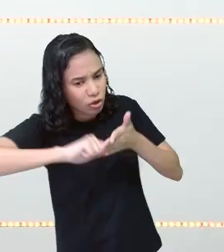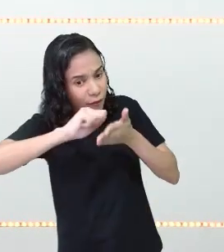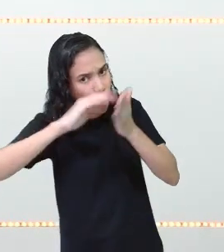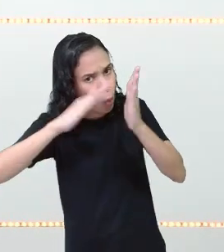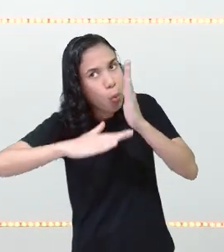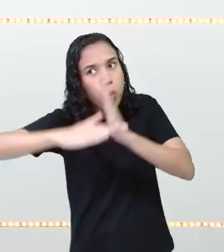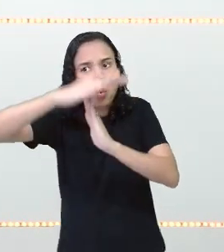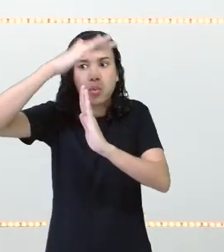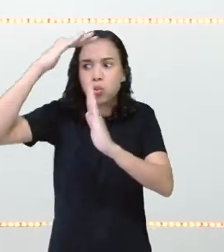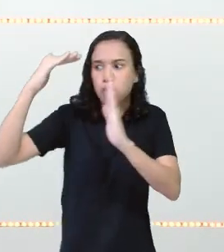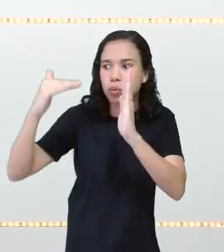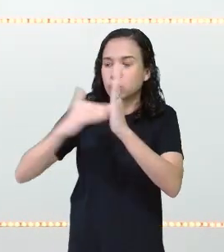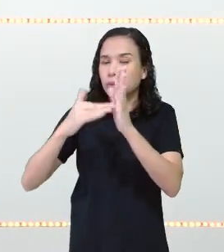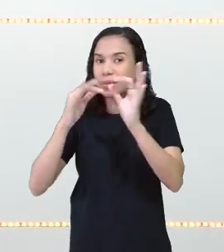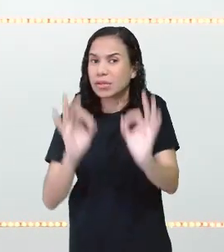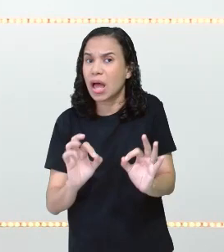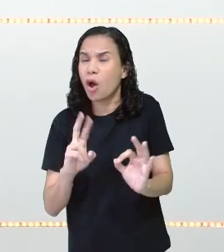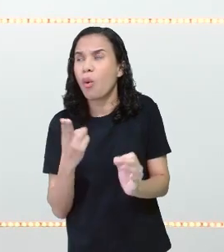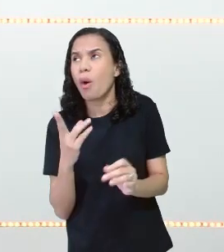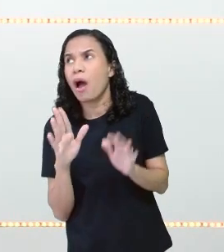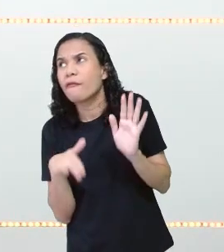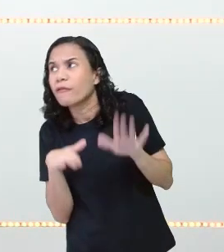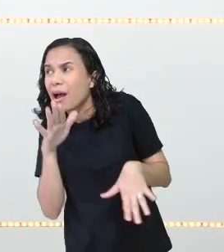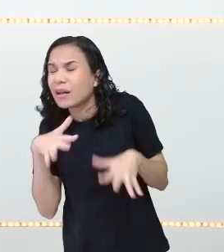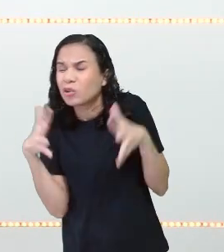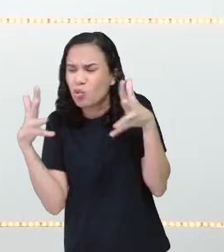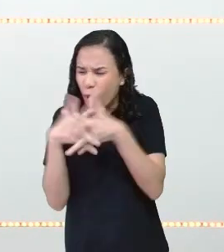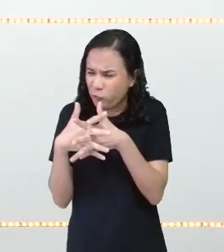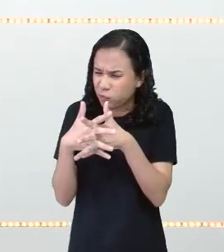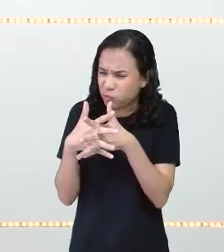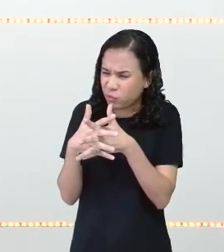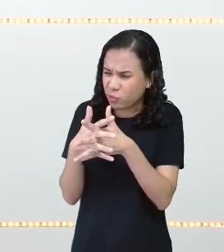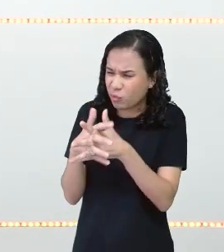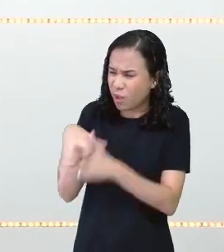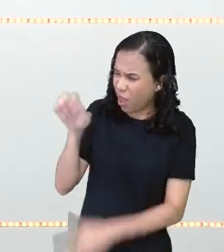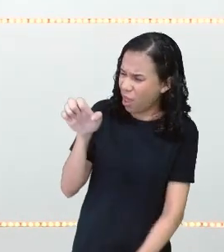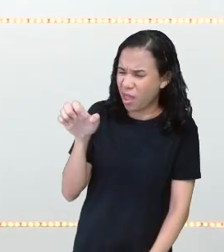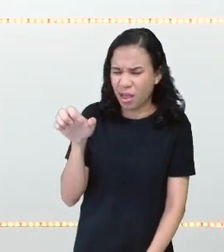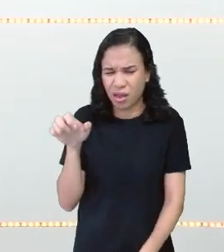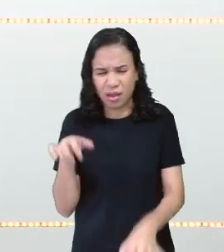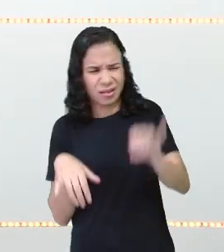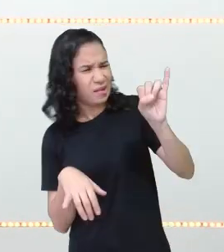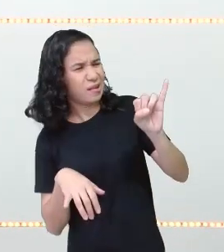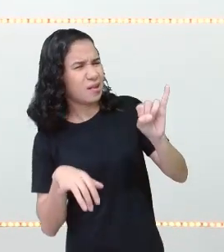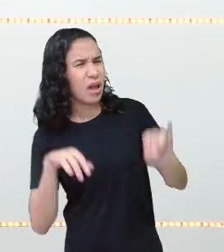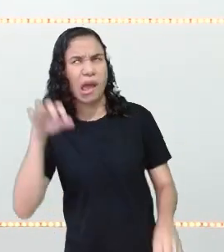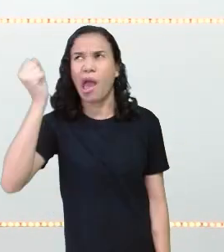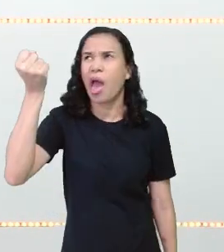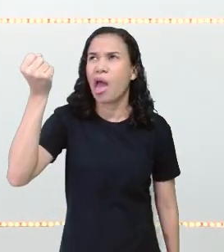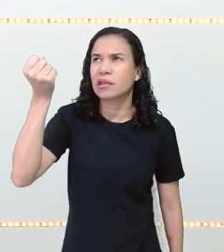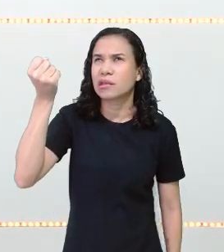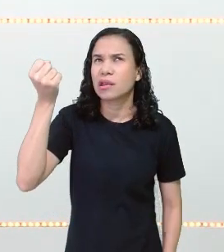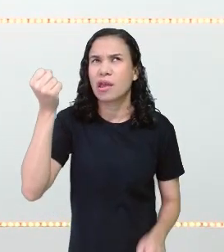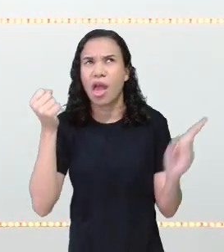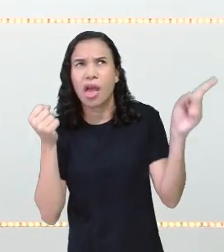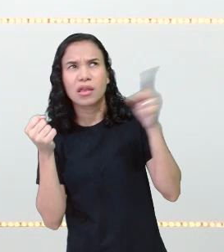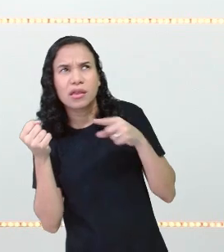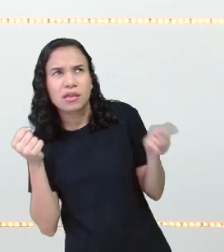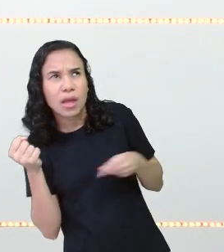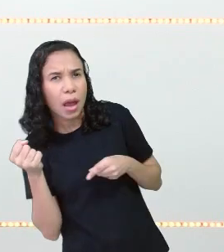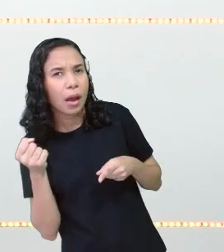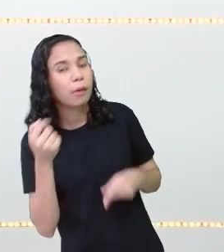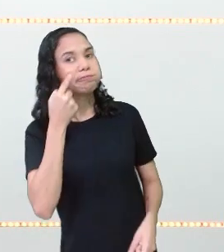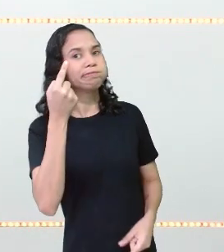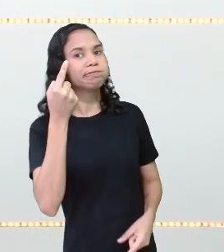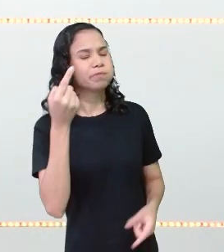certinho ou você às vezes confunde? Será que é com E? Será que é com I? Será que é com S? Será que é com Z? Você